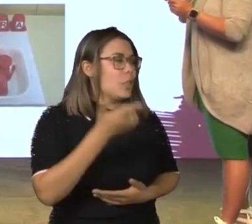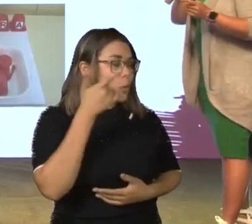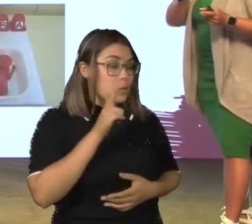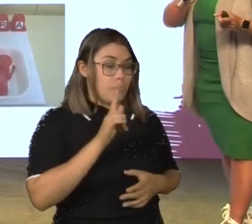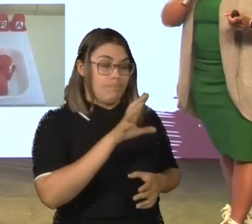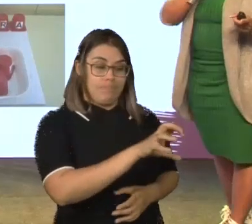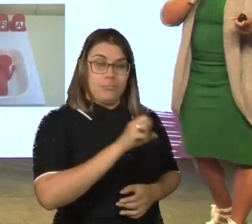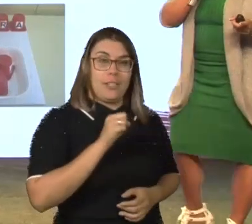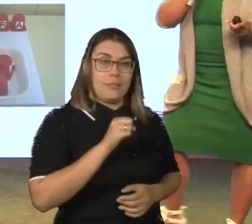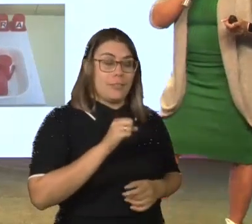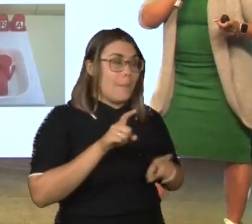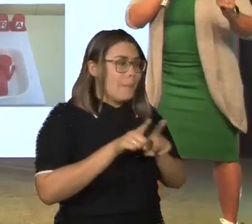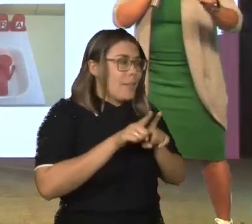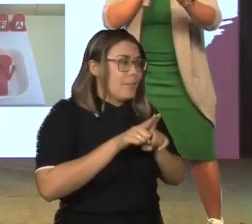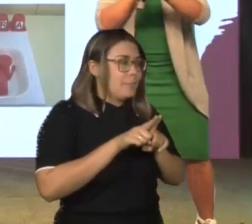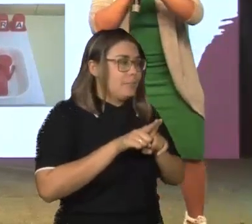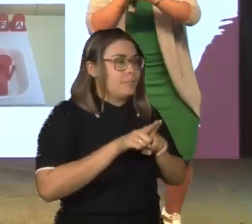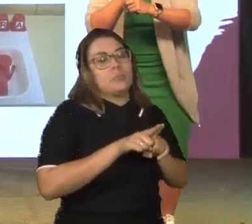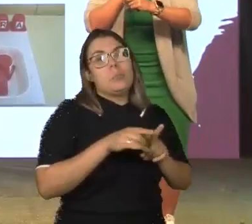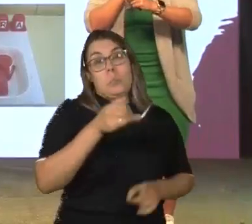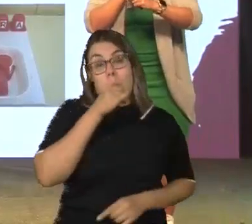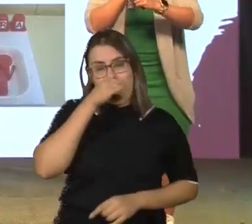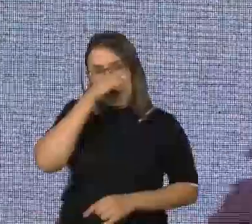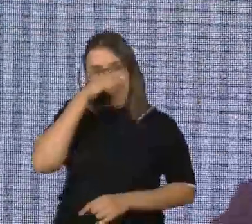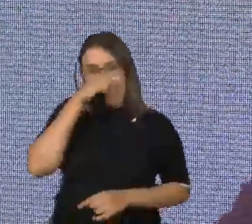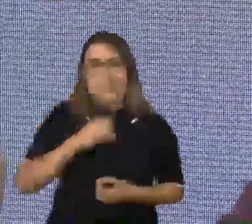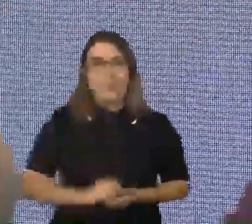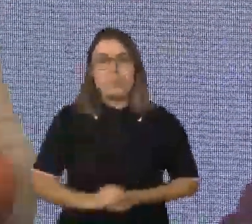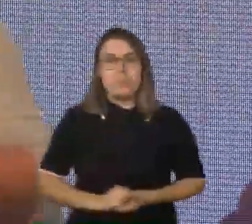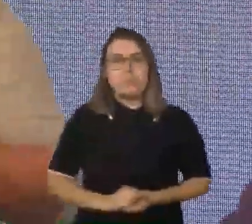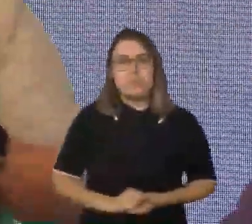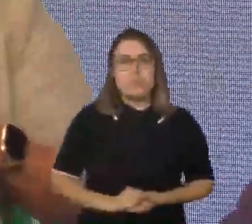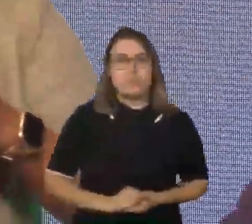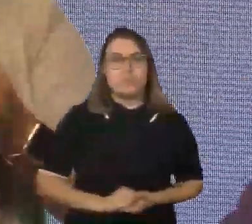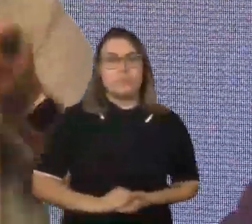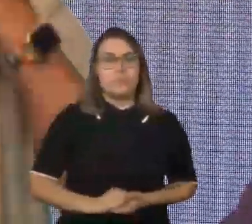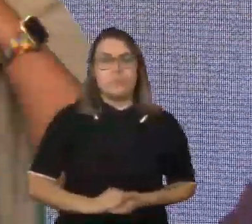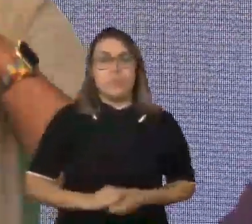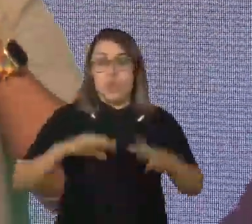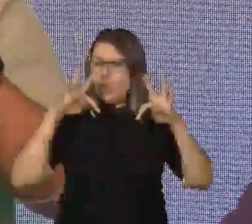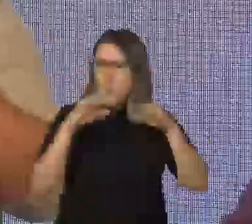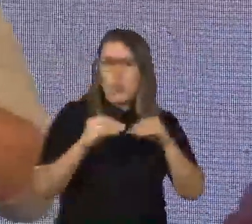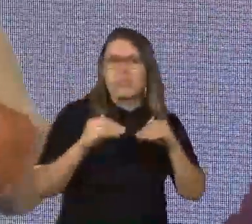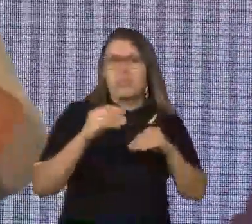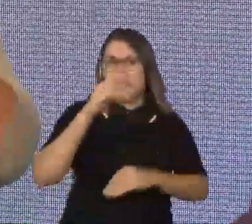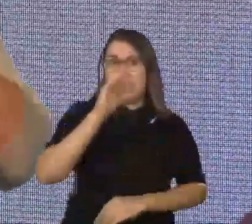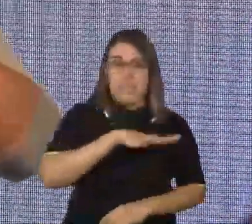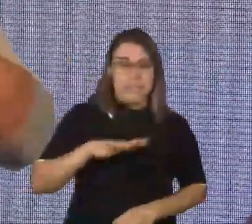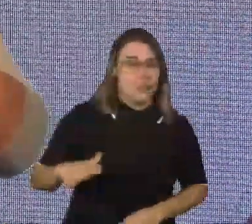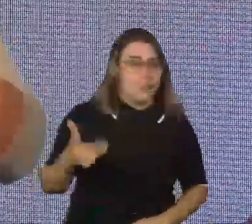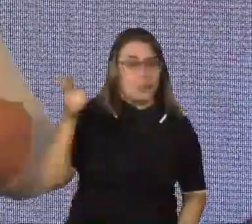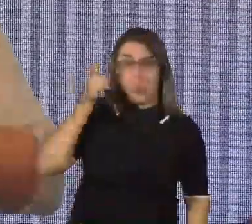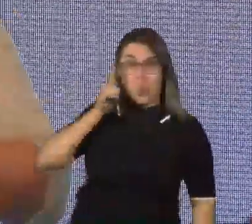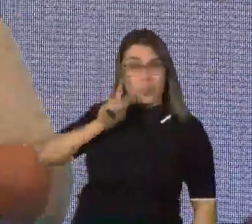seguida, pelo comando de expressividade. Nem toda criança que não consegue falar, não tem uma